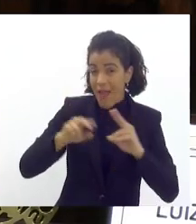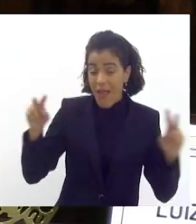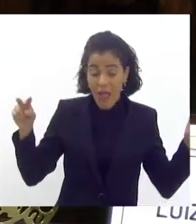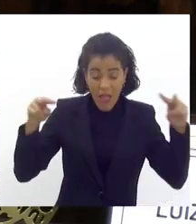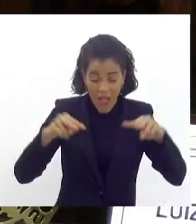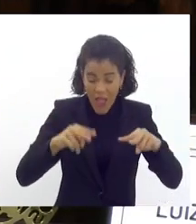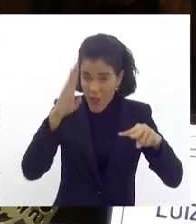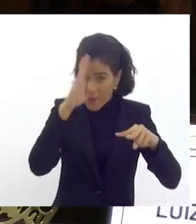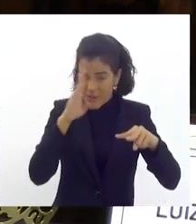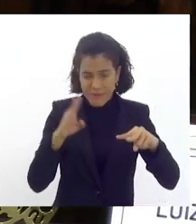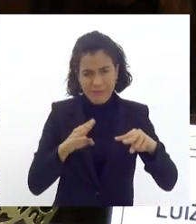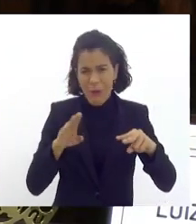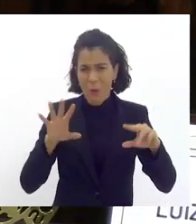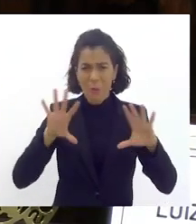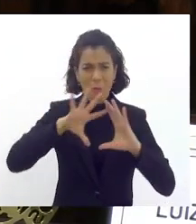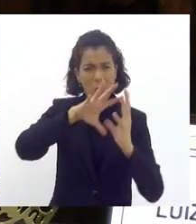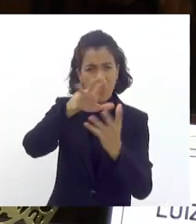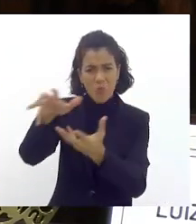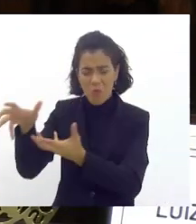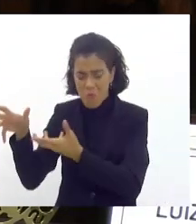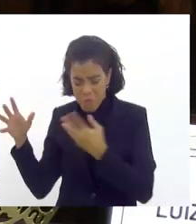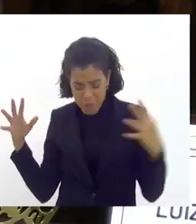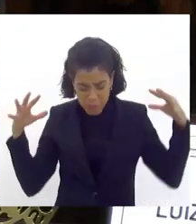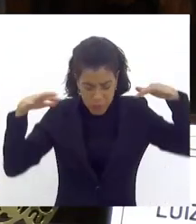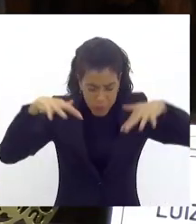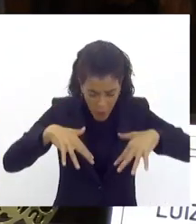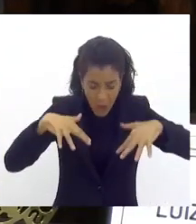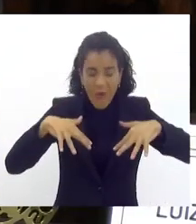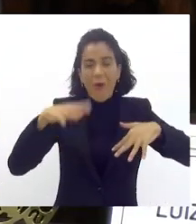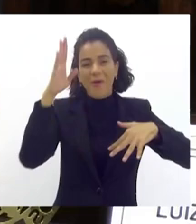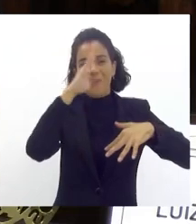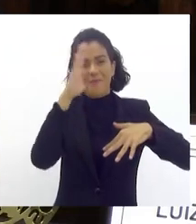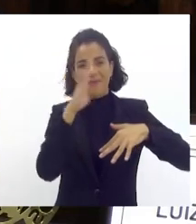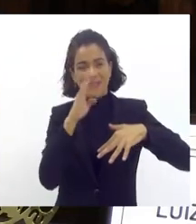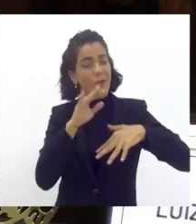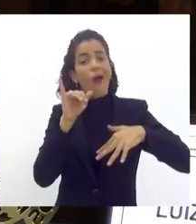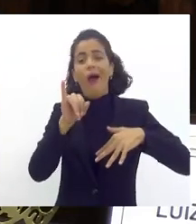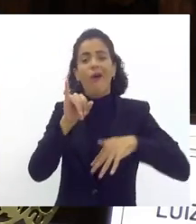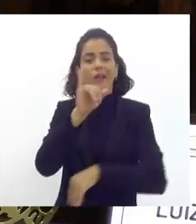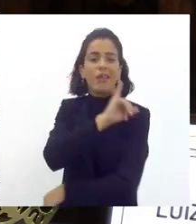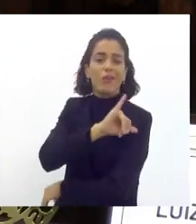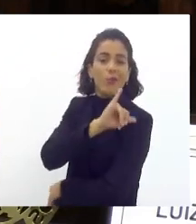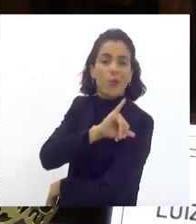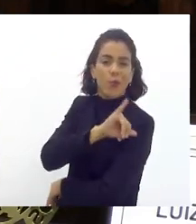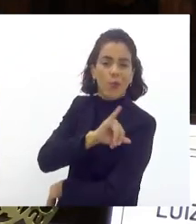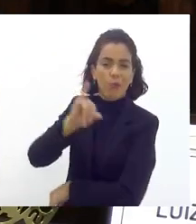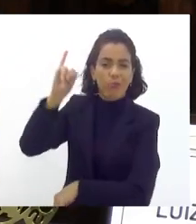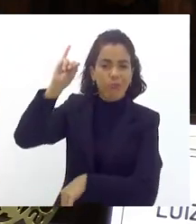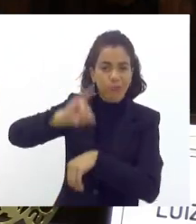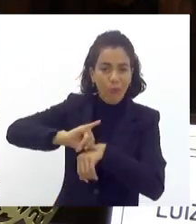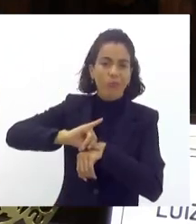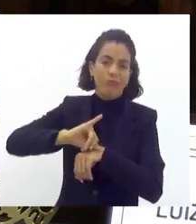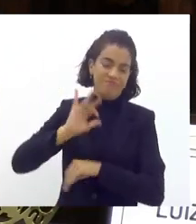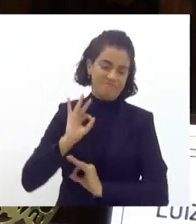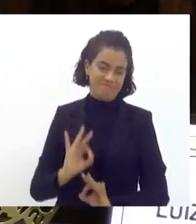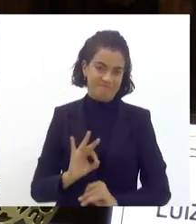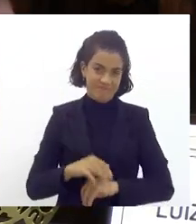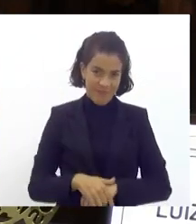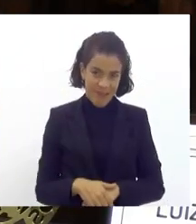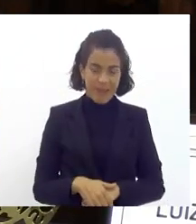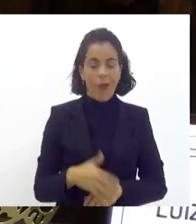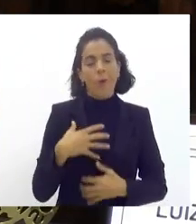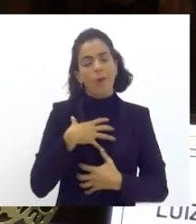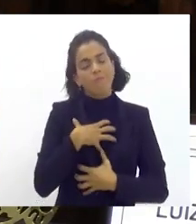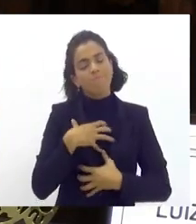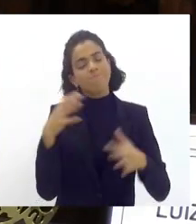pelo mundo então o carnaval quando você fala o carnaval é o carnaval do Rio do estado do Rio de Janeiro então fico